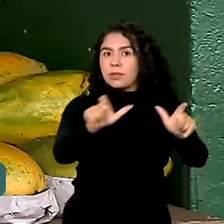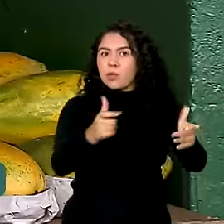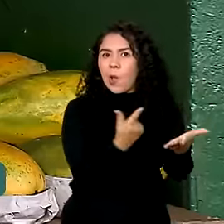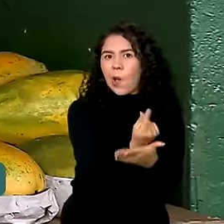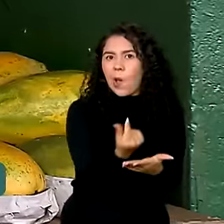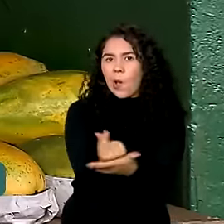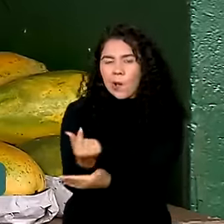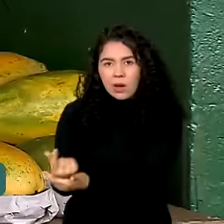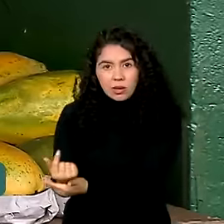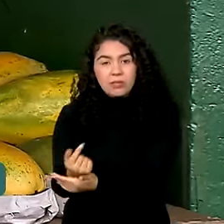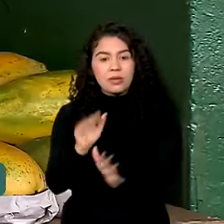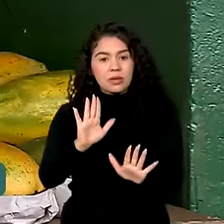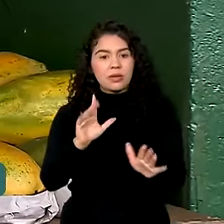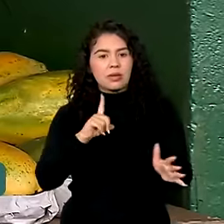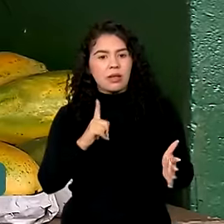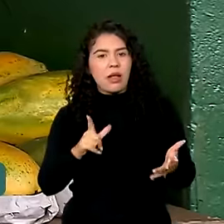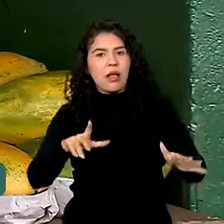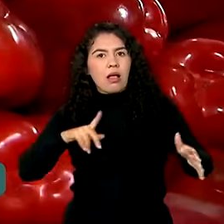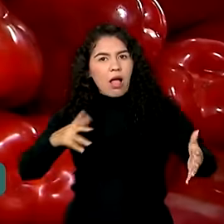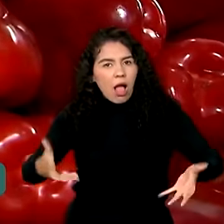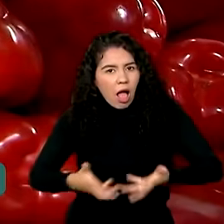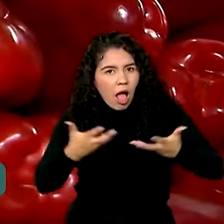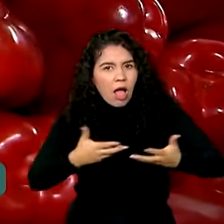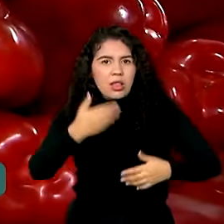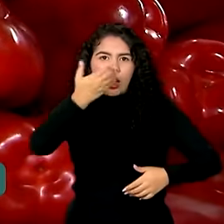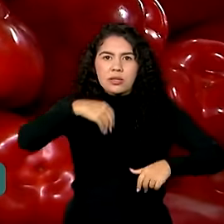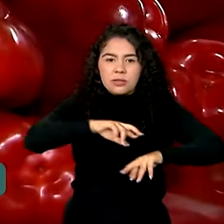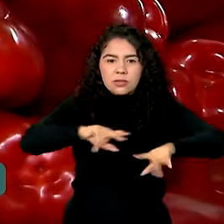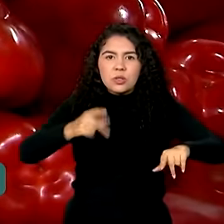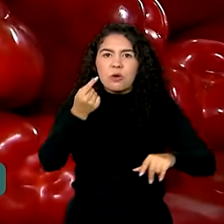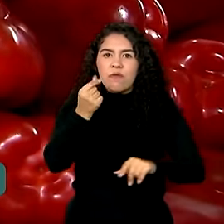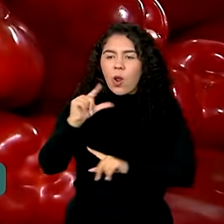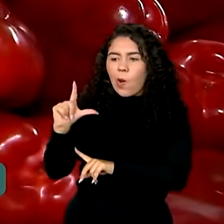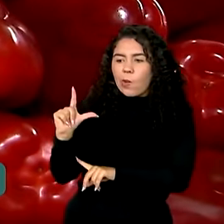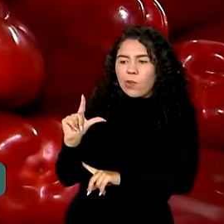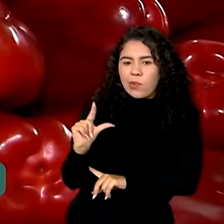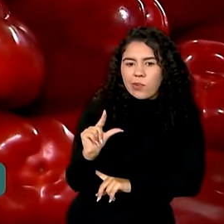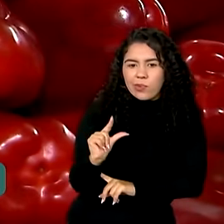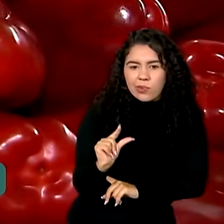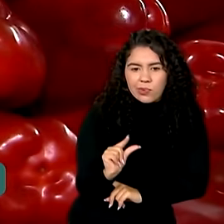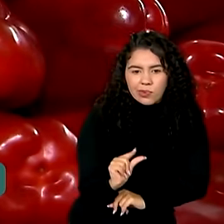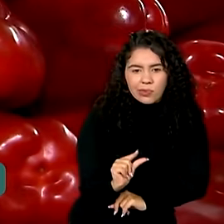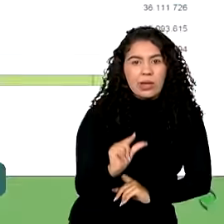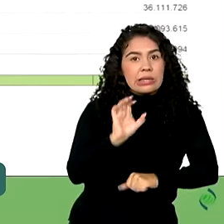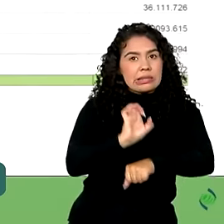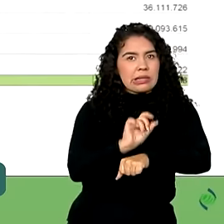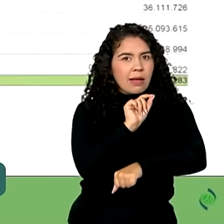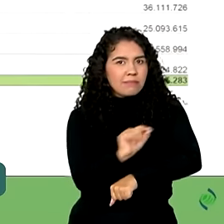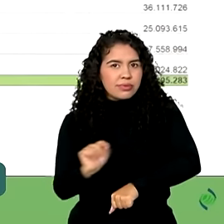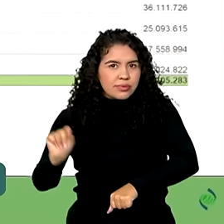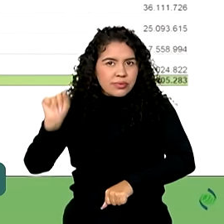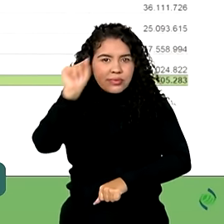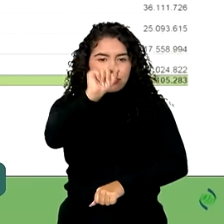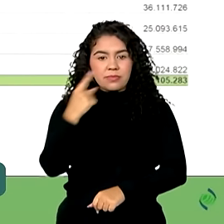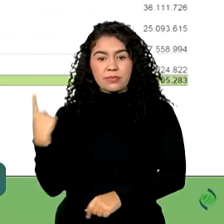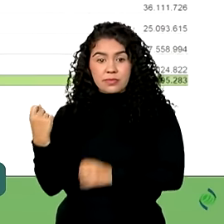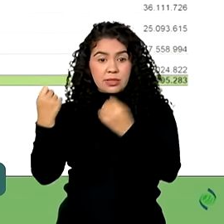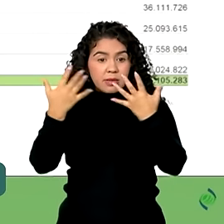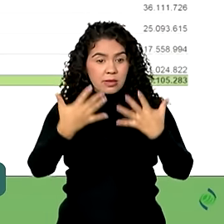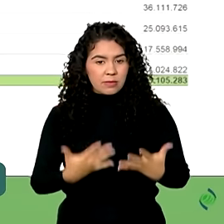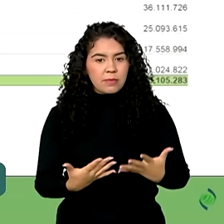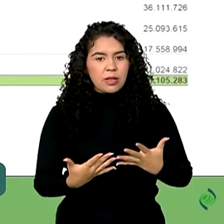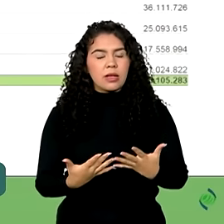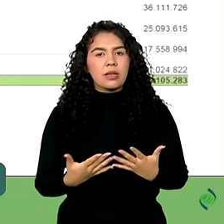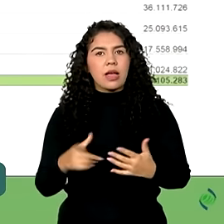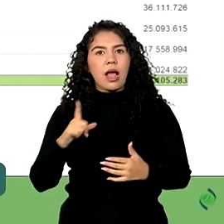oferta maior de hortigrangeiros vem reduzindo os preços em todos os estados. Para esse boletim, a gente recebeu